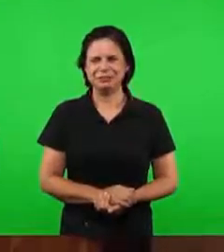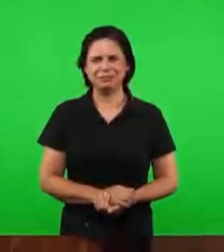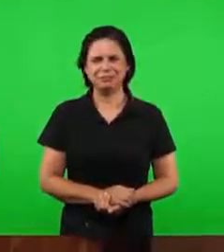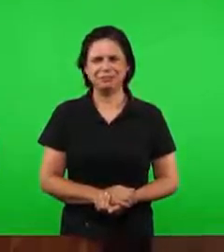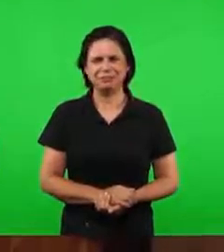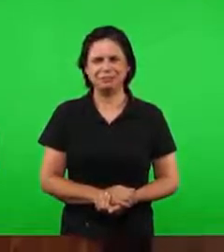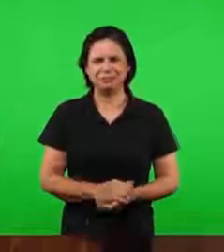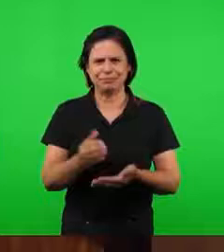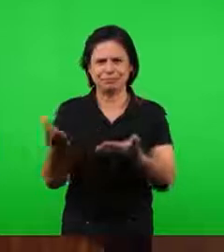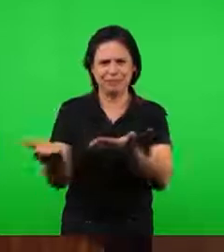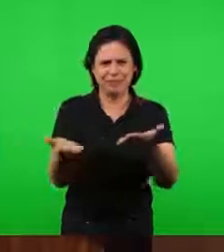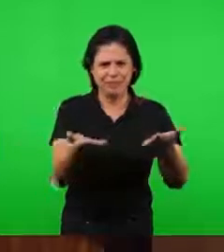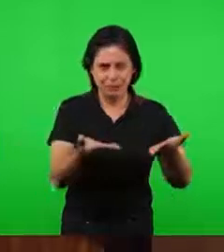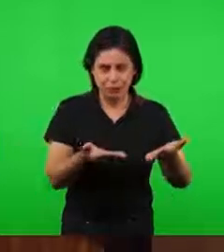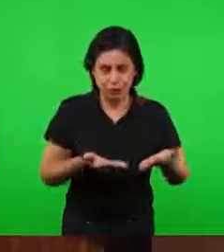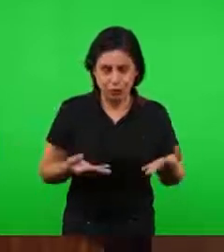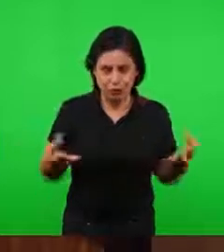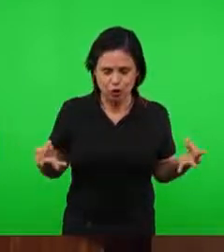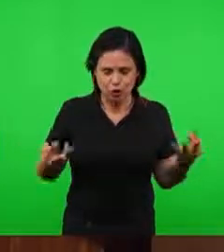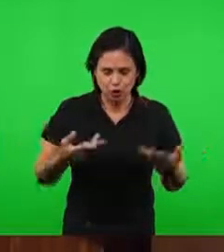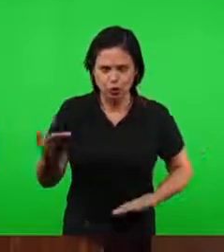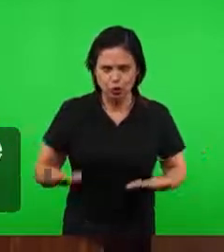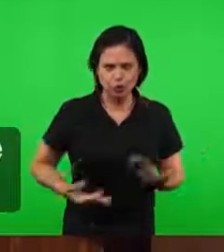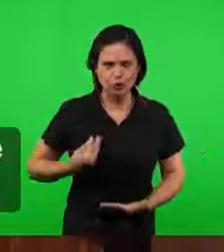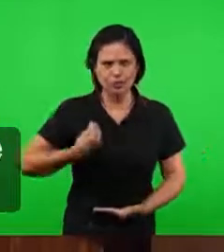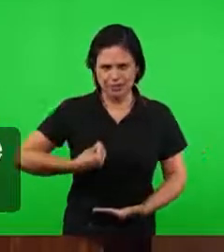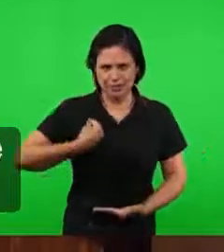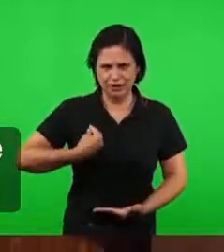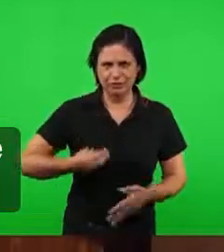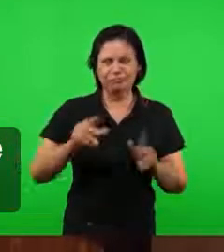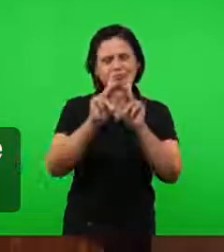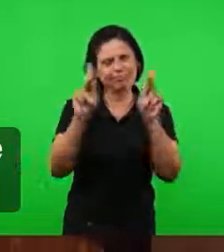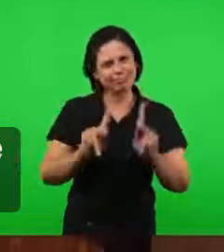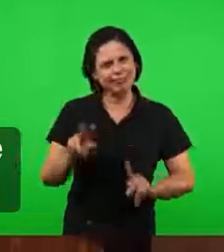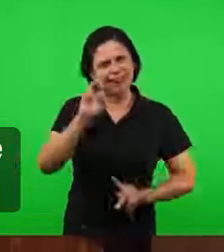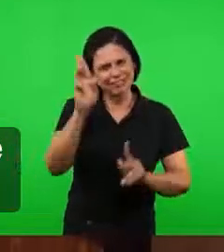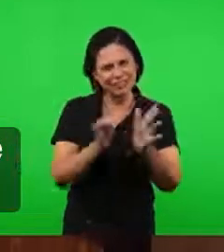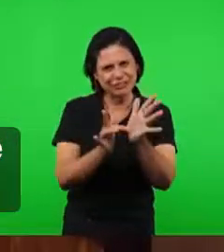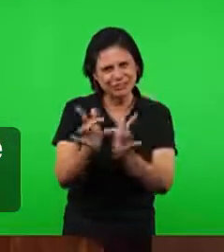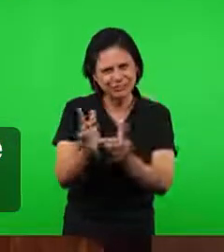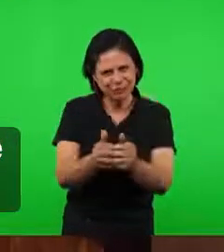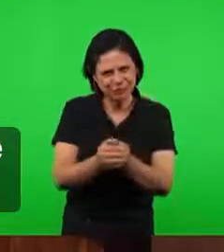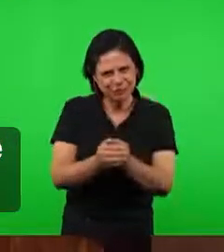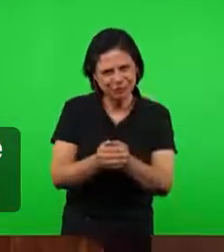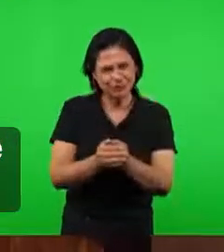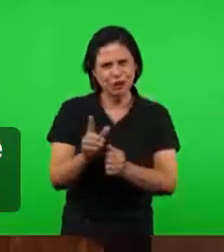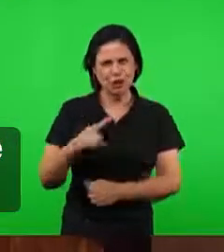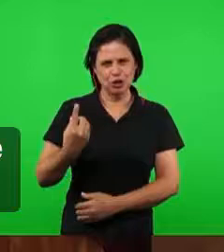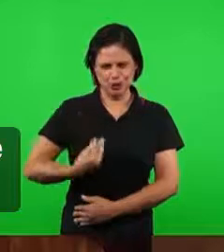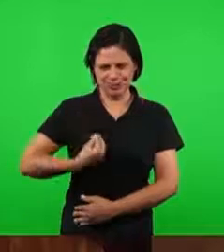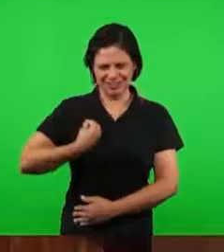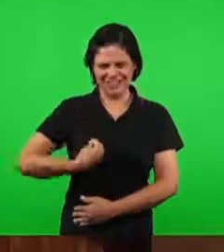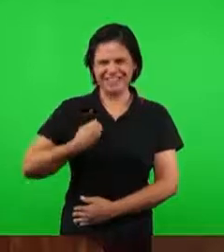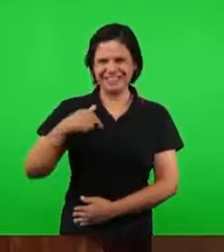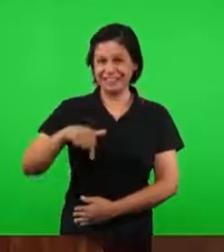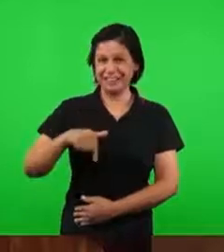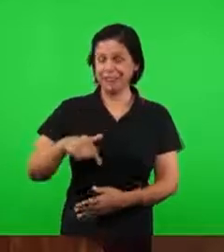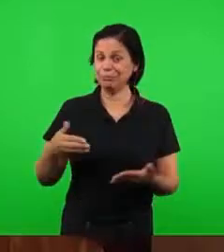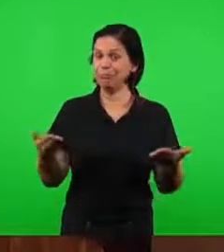Nós saudamos a todos os nossos irmãos com a paz do Senhor Jesus. Estamos aqui hoje